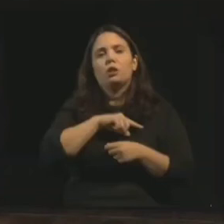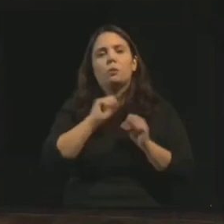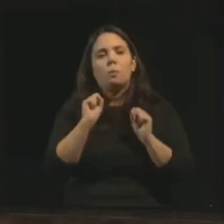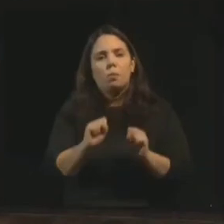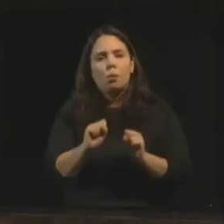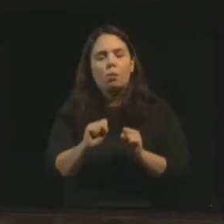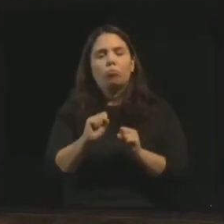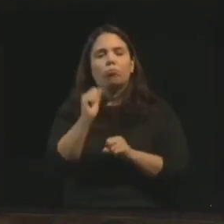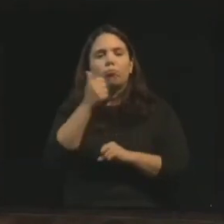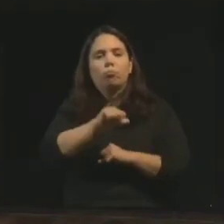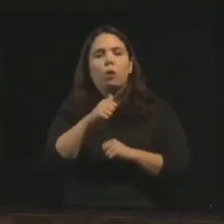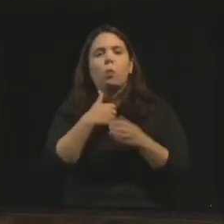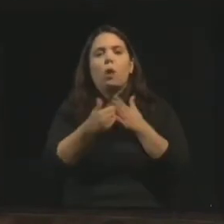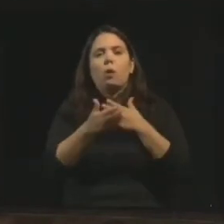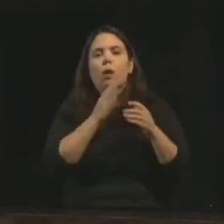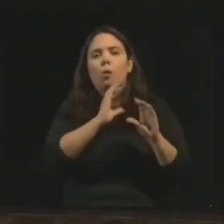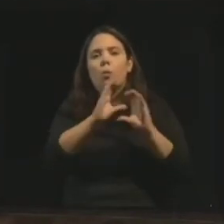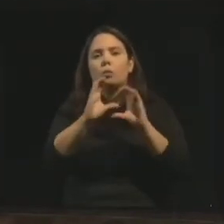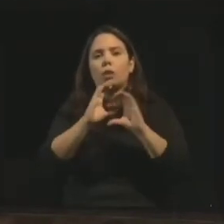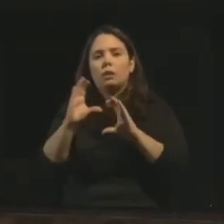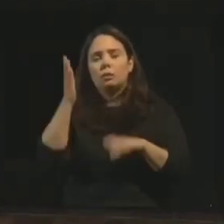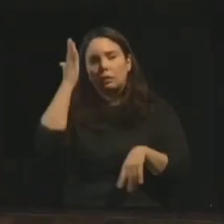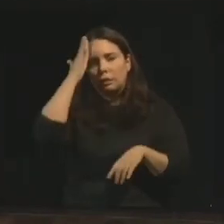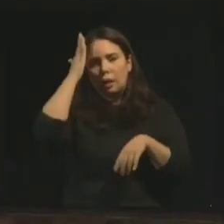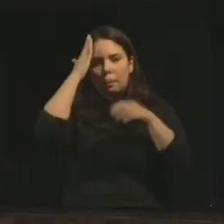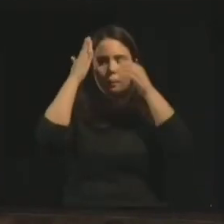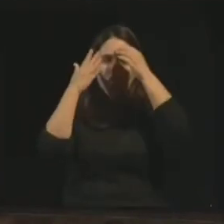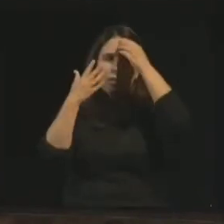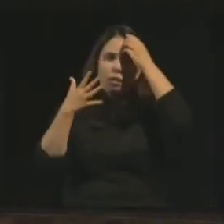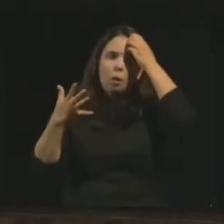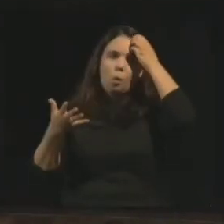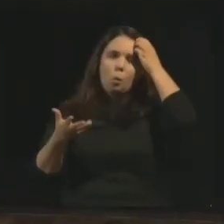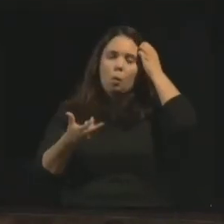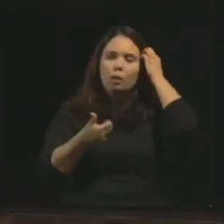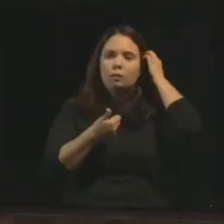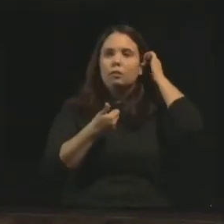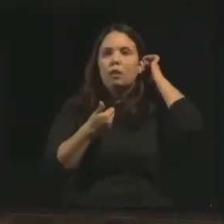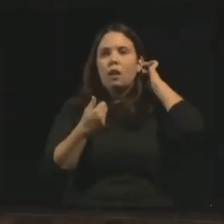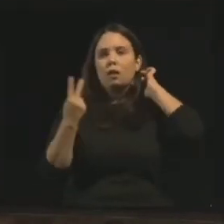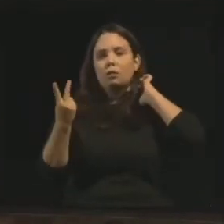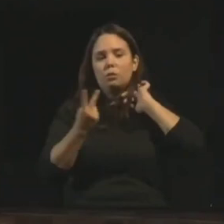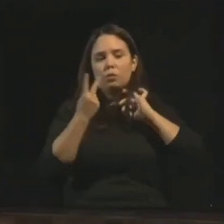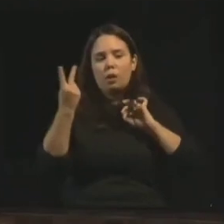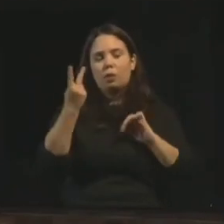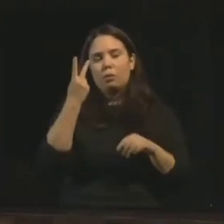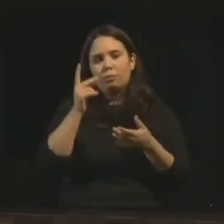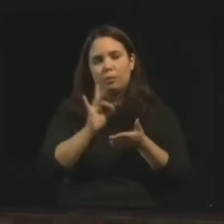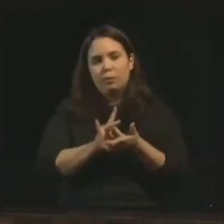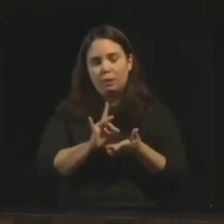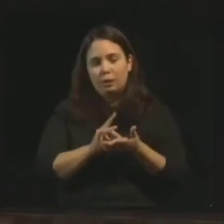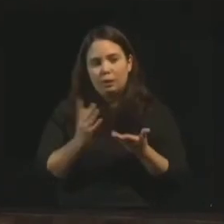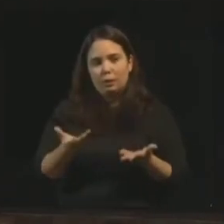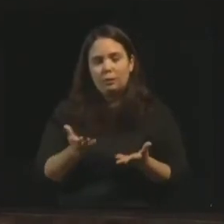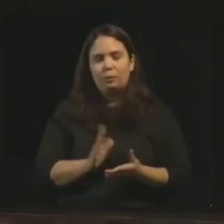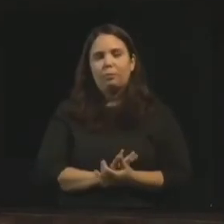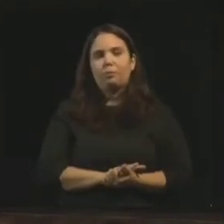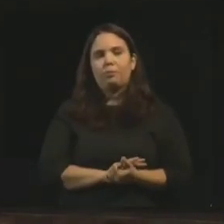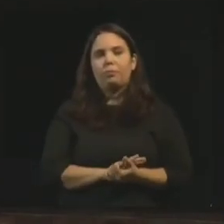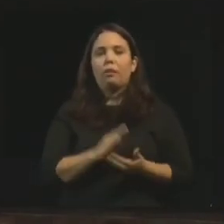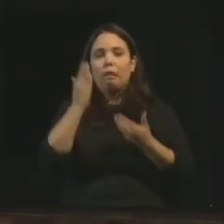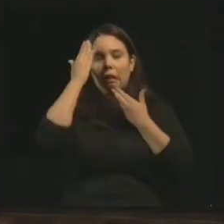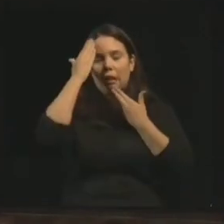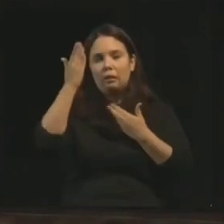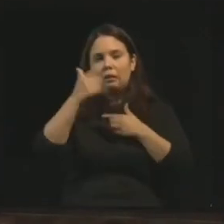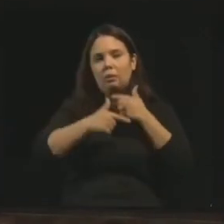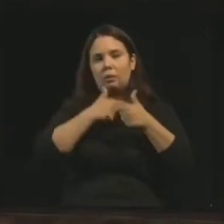qualquer comunicação e saber da sua qualidade, do seu valor ou não, não verdade? Graças ao